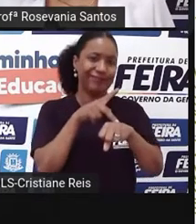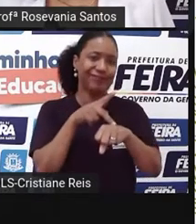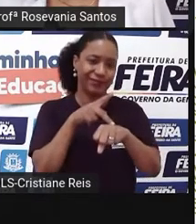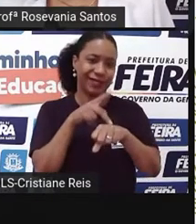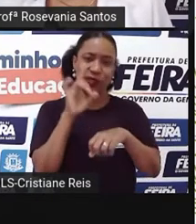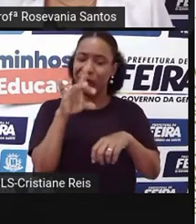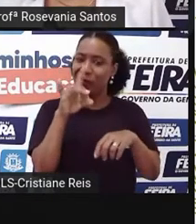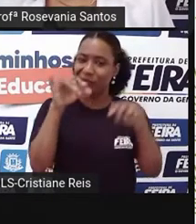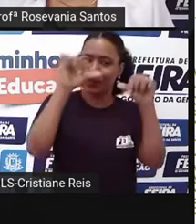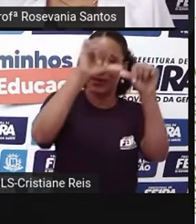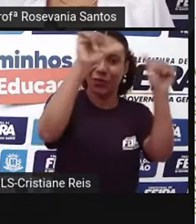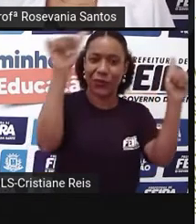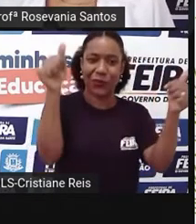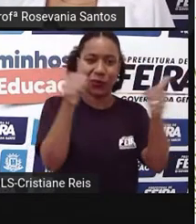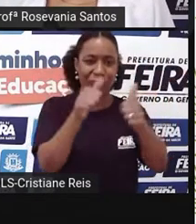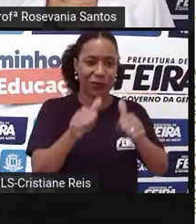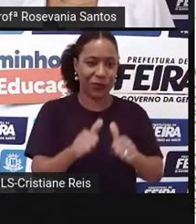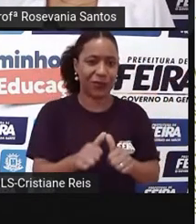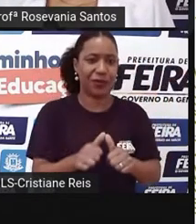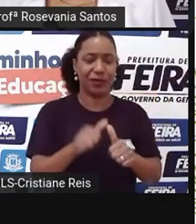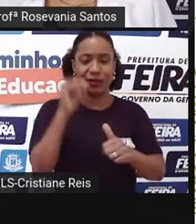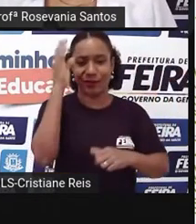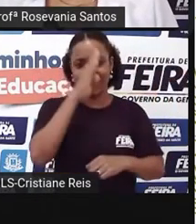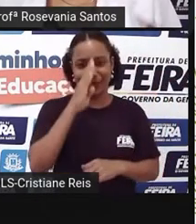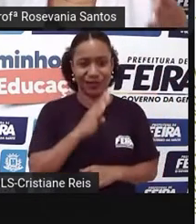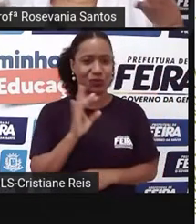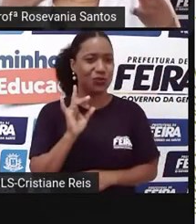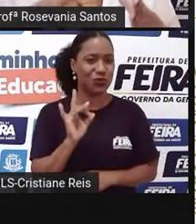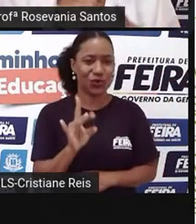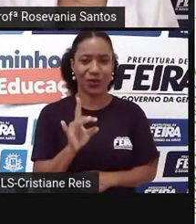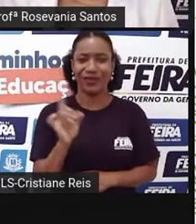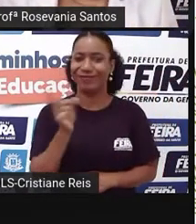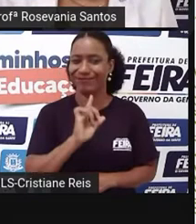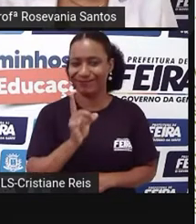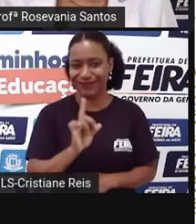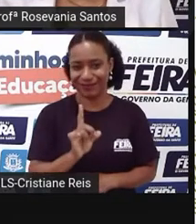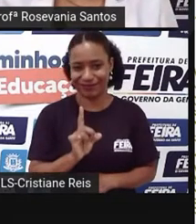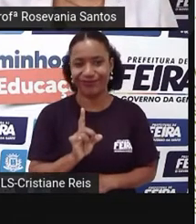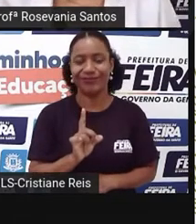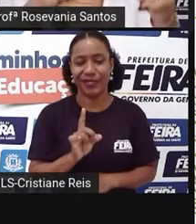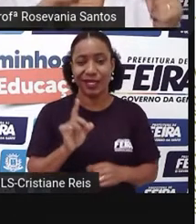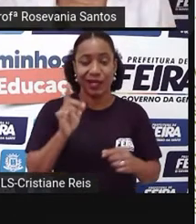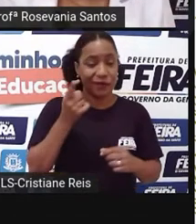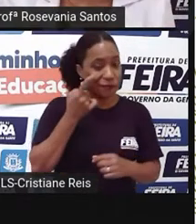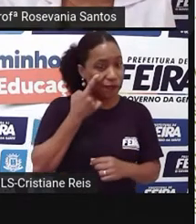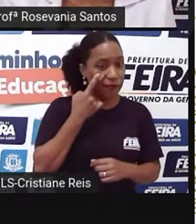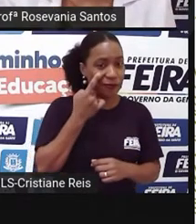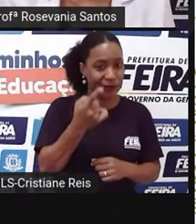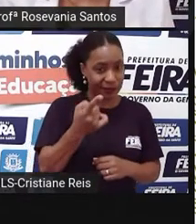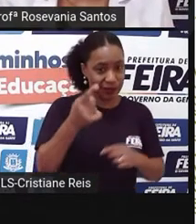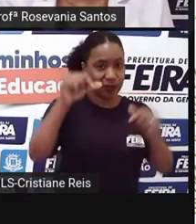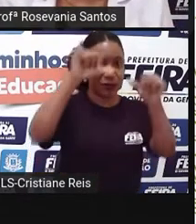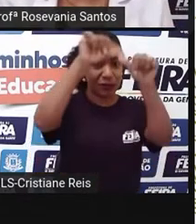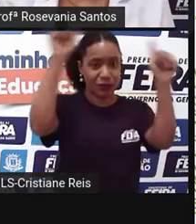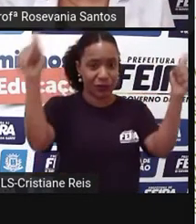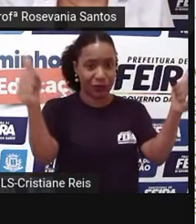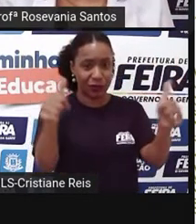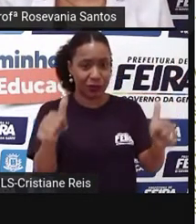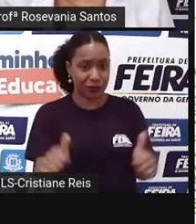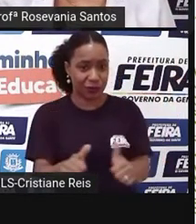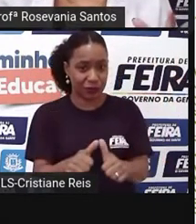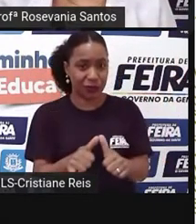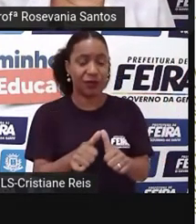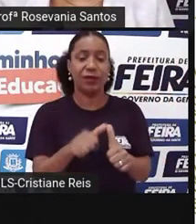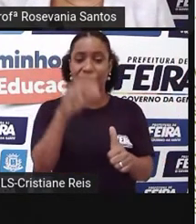somente, né, brasileira. Então, a parte da Amazônia que pertence ao Brasil, que é a maior parte da Amazônia, diga-se de